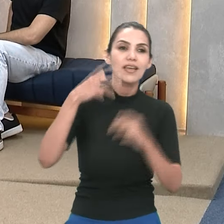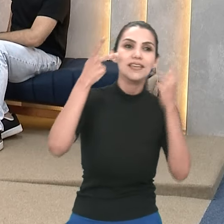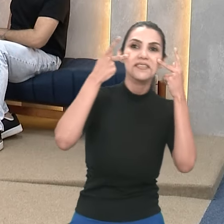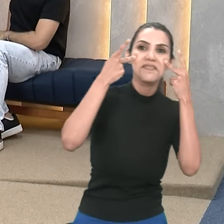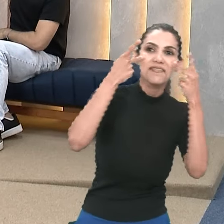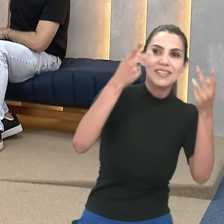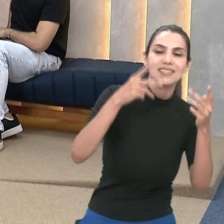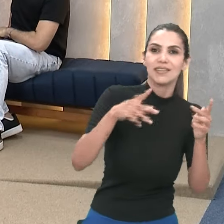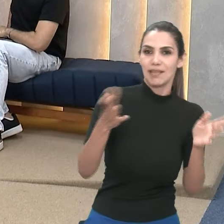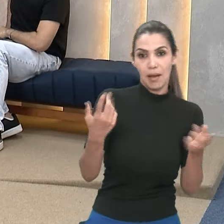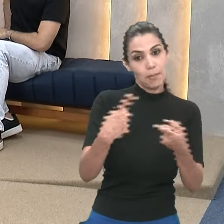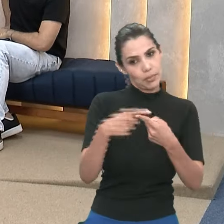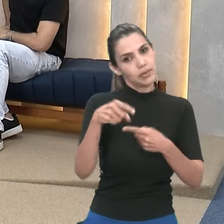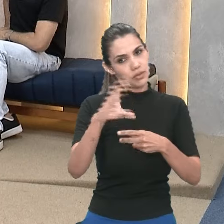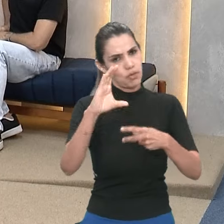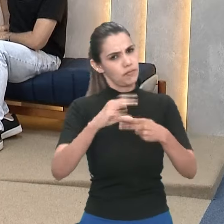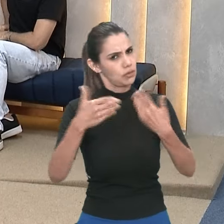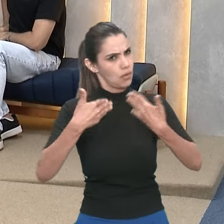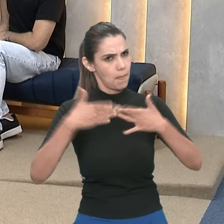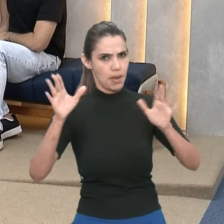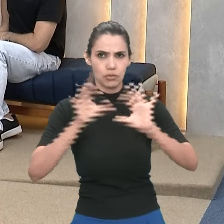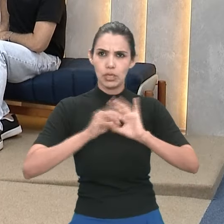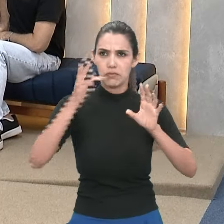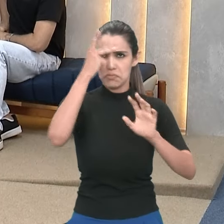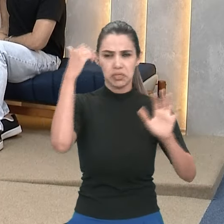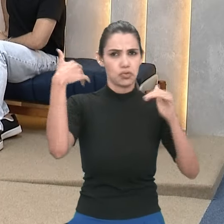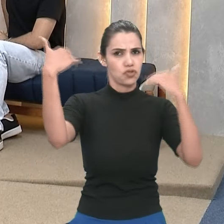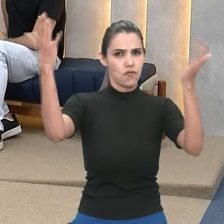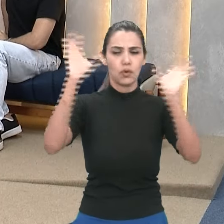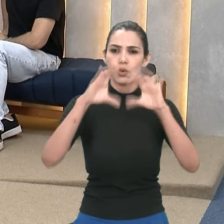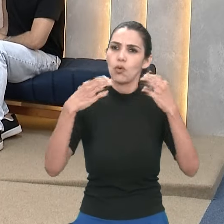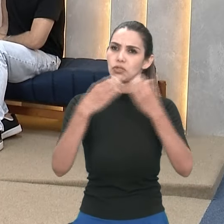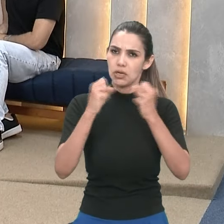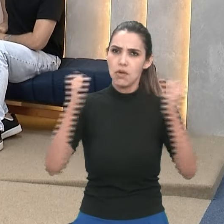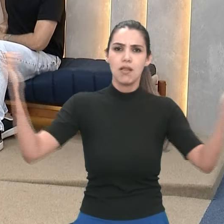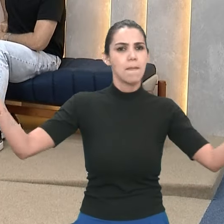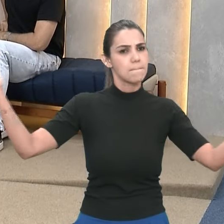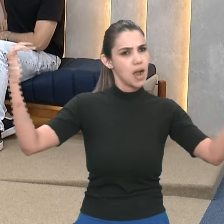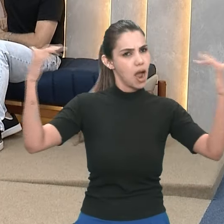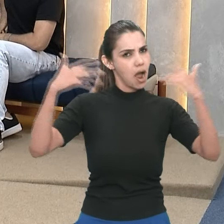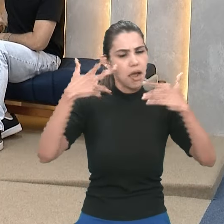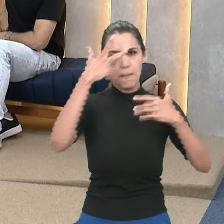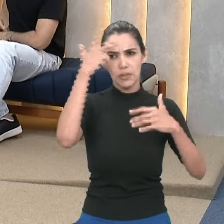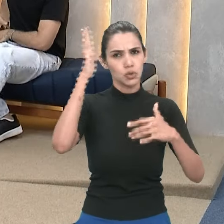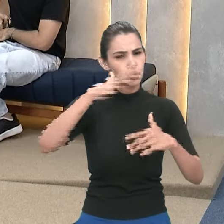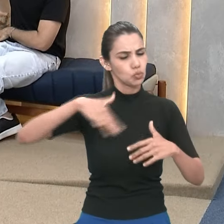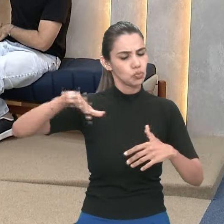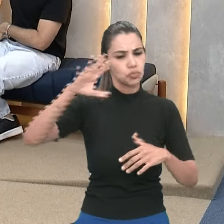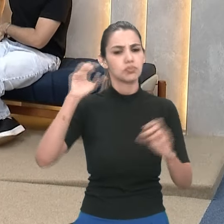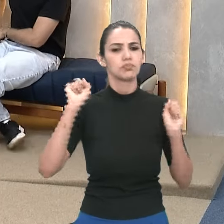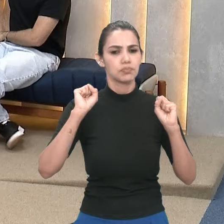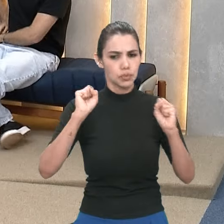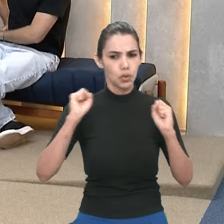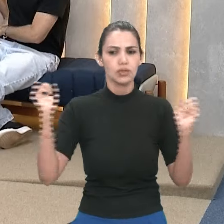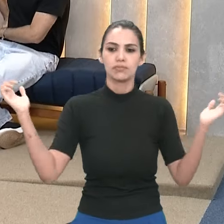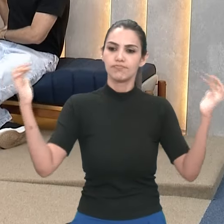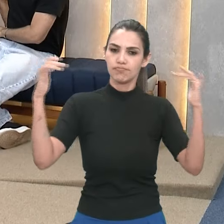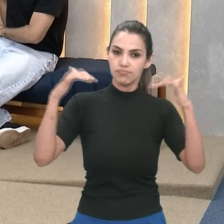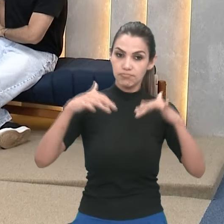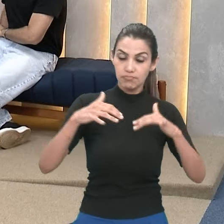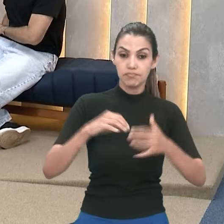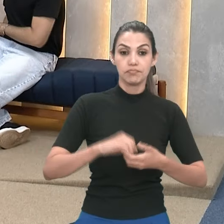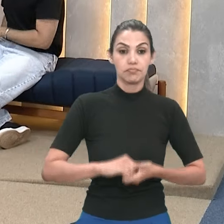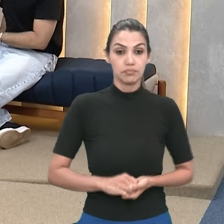também é aberto a toda a comunidade, né? Então, as pessoas do entorno, as pessoas de Goiânia, e isso também é legal falar, que